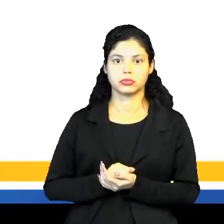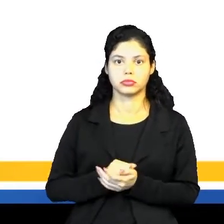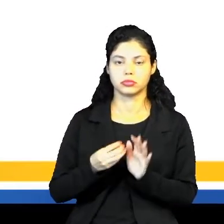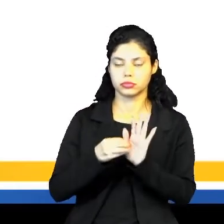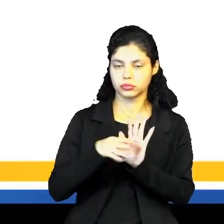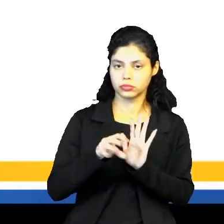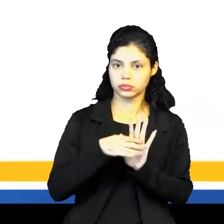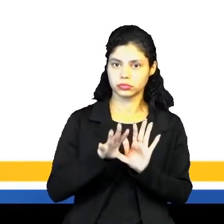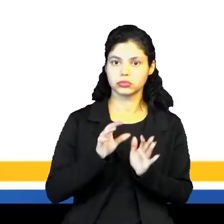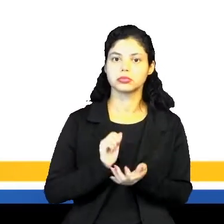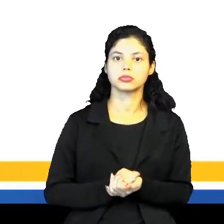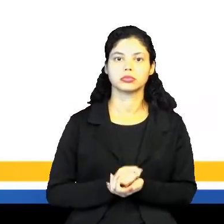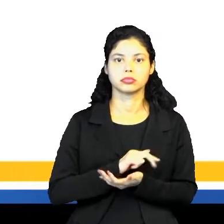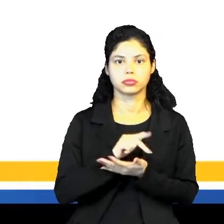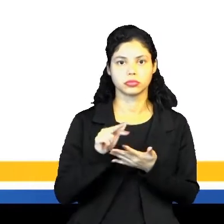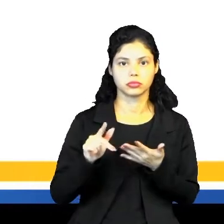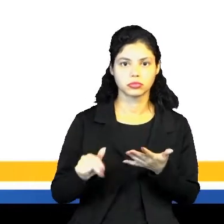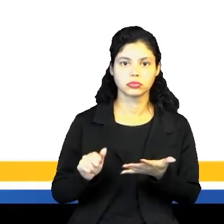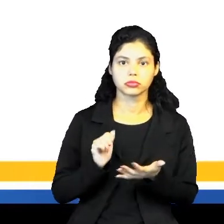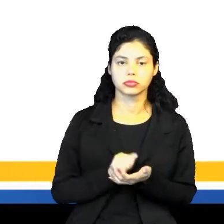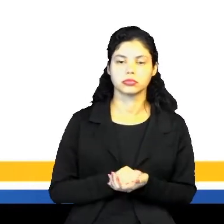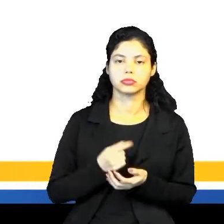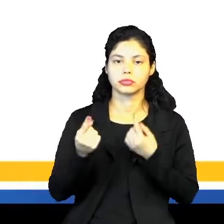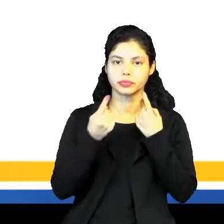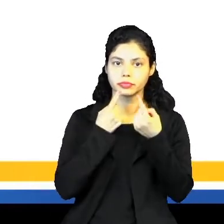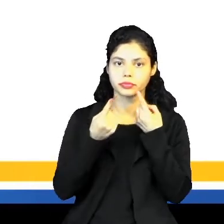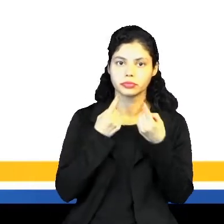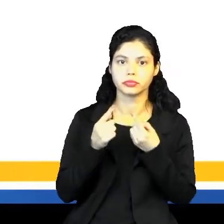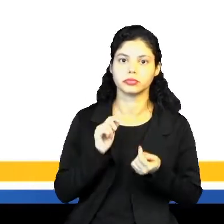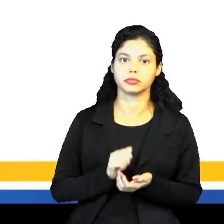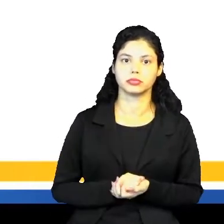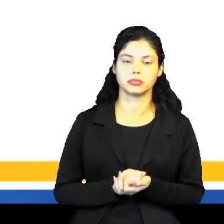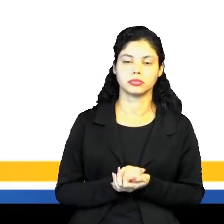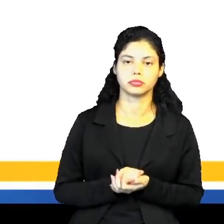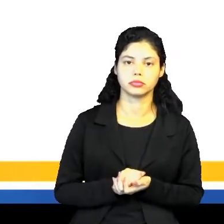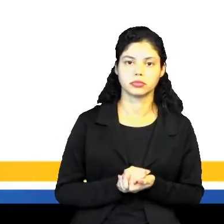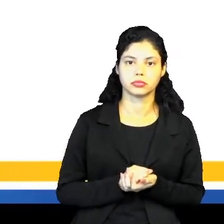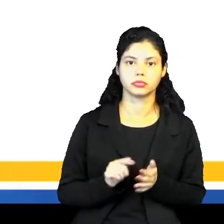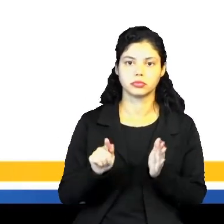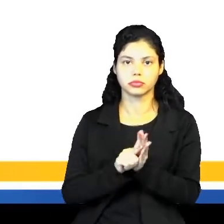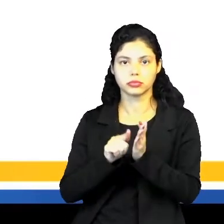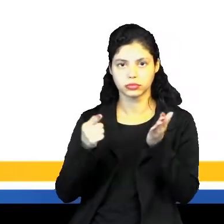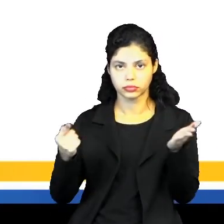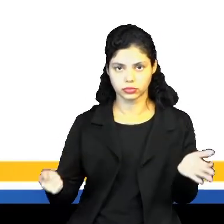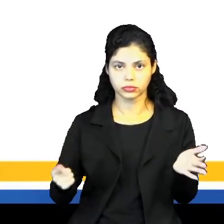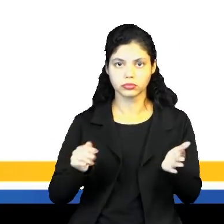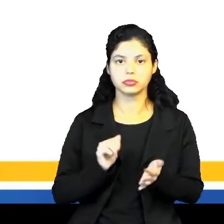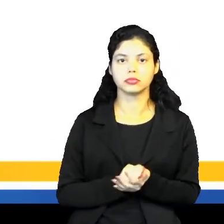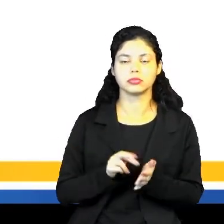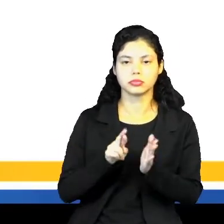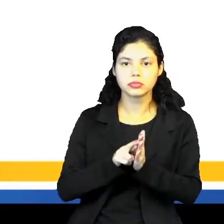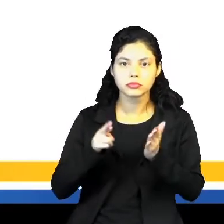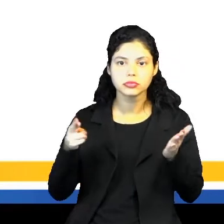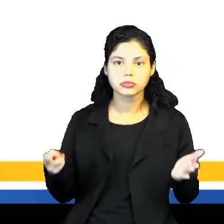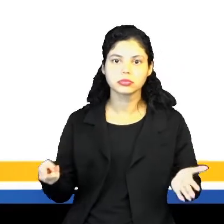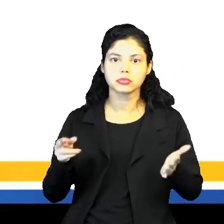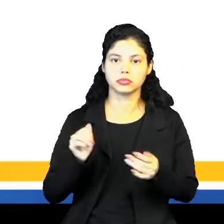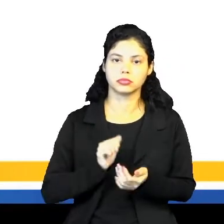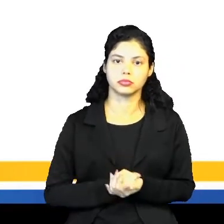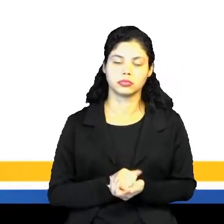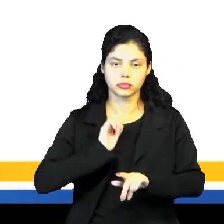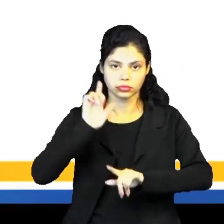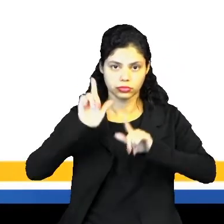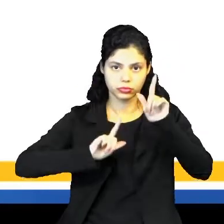transmite aí nos mais diferentes tipos de comunicação. Os jornais impressos, Os diários, revistas,